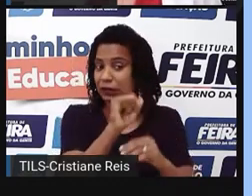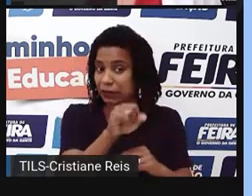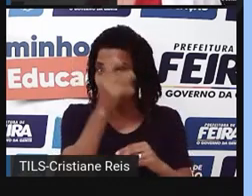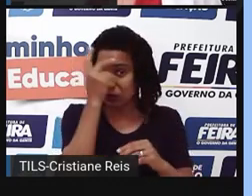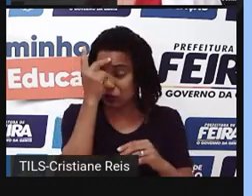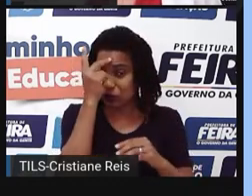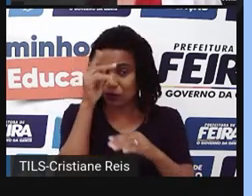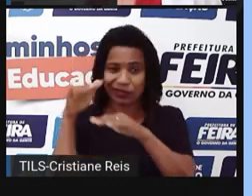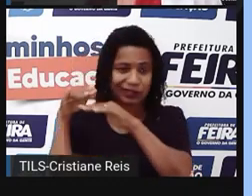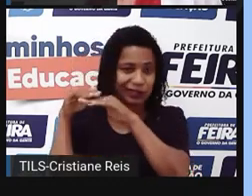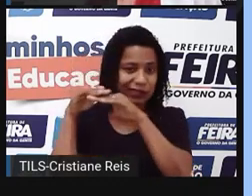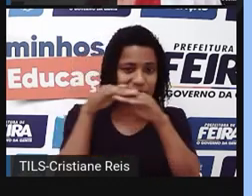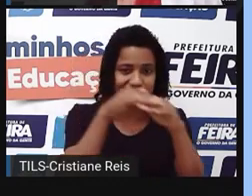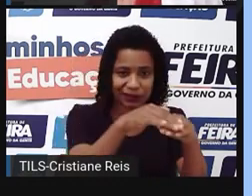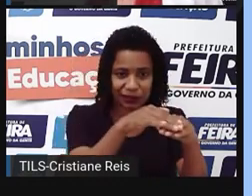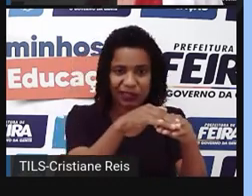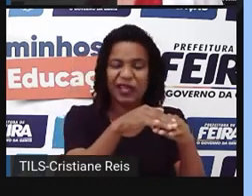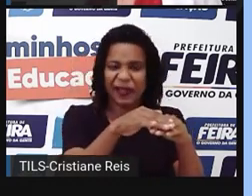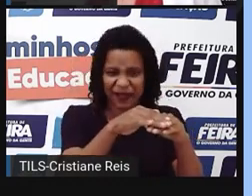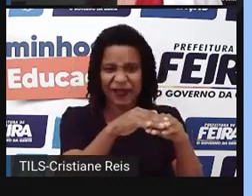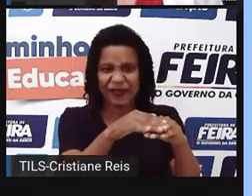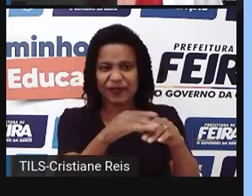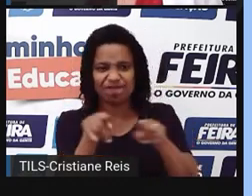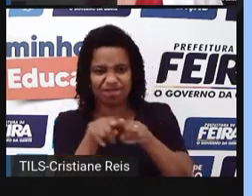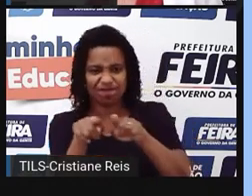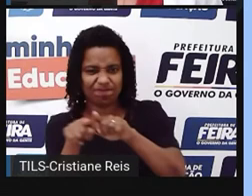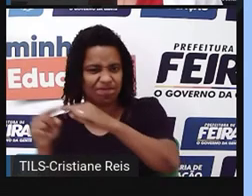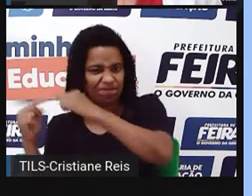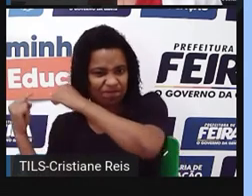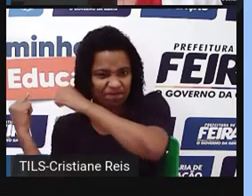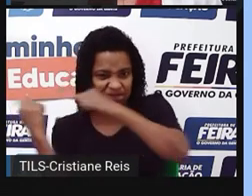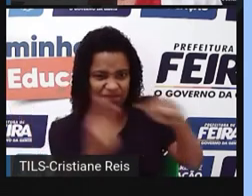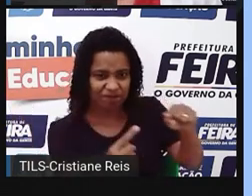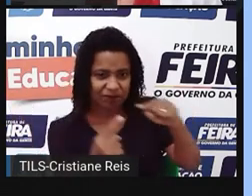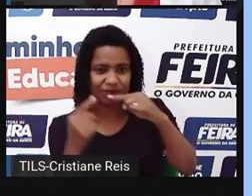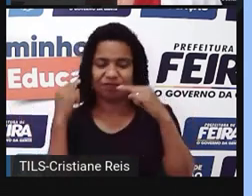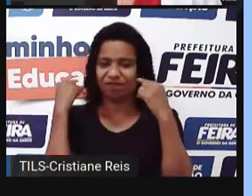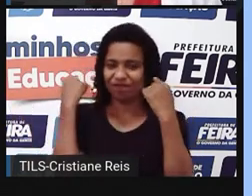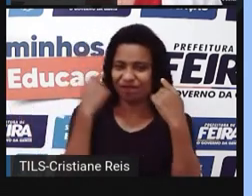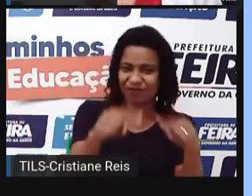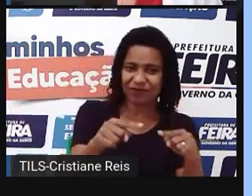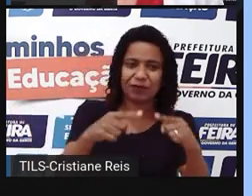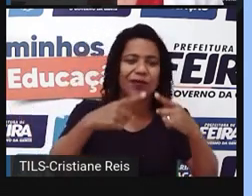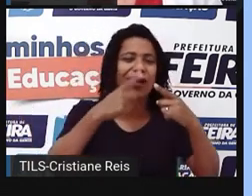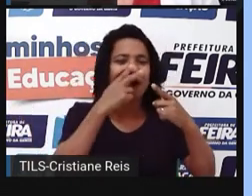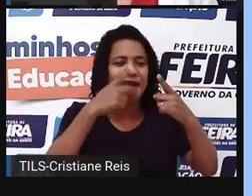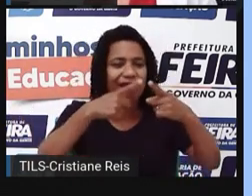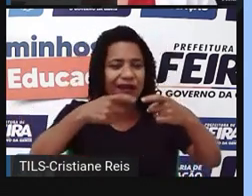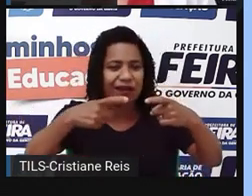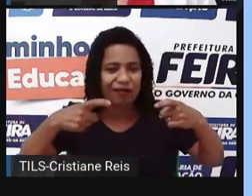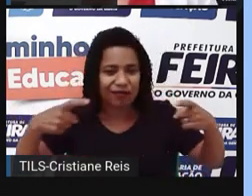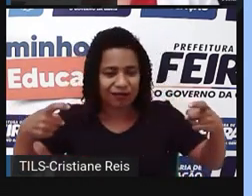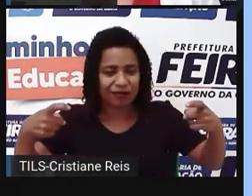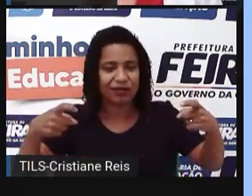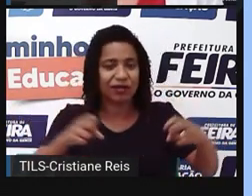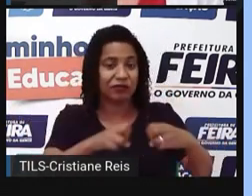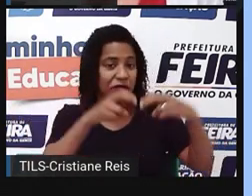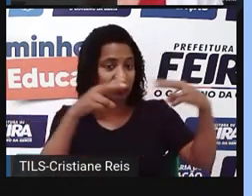E criar uma guerra online, visto que isso dificilmente acabará. O melhor caminho é ignorar.